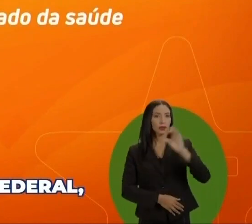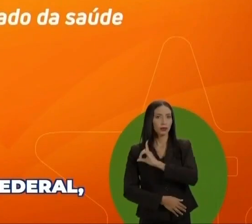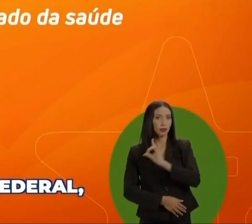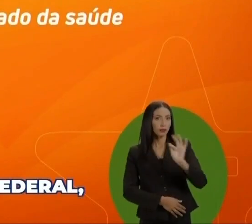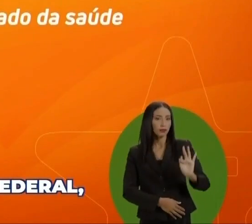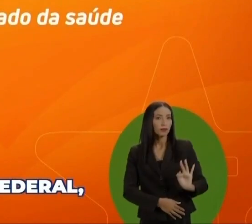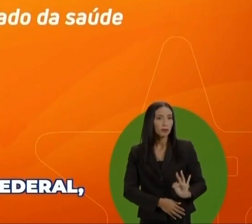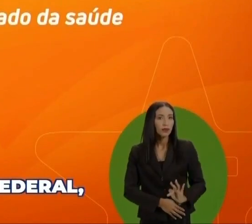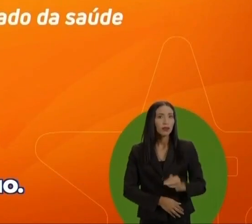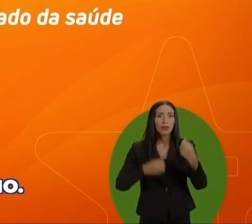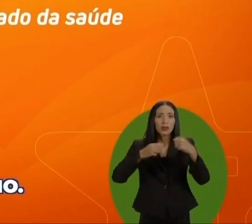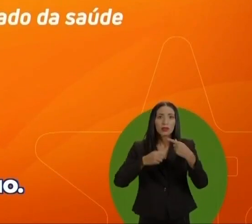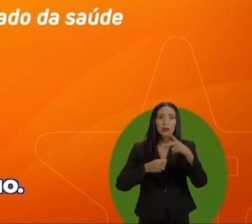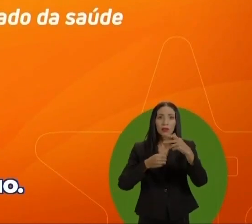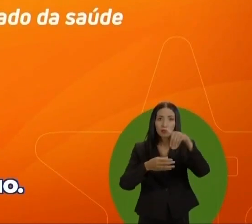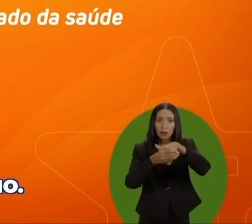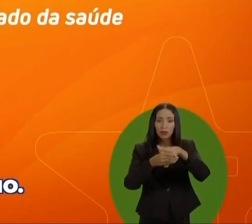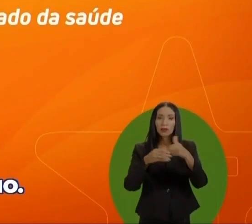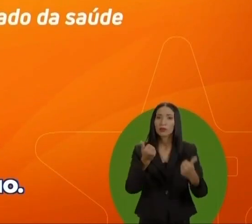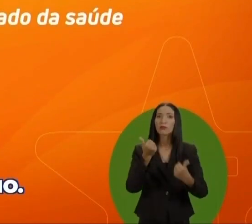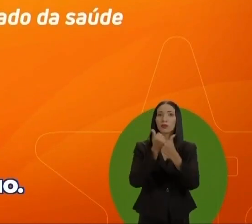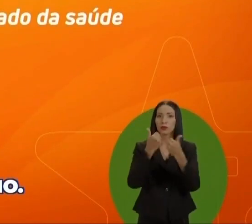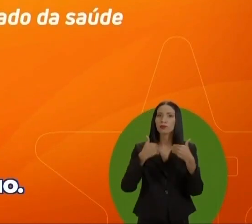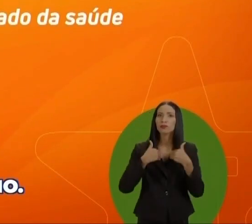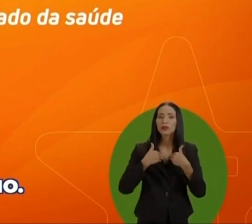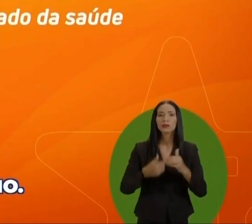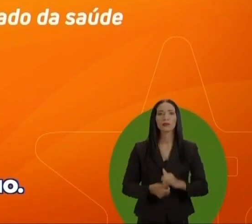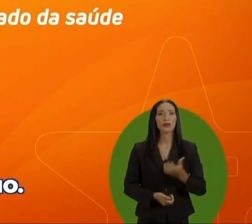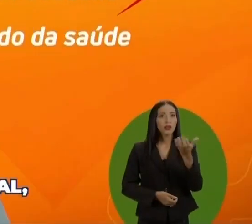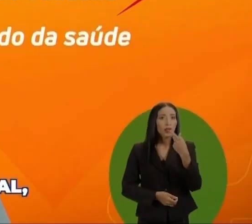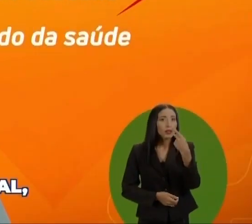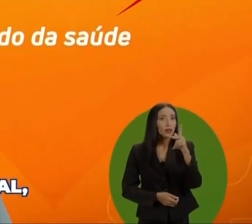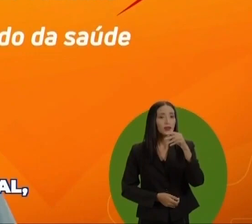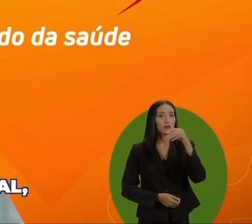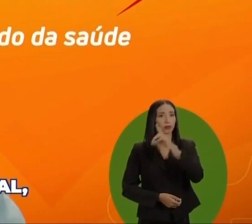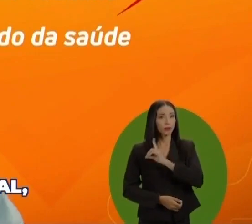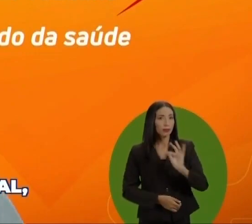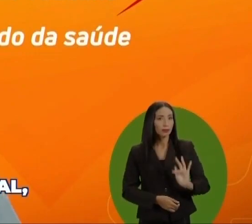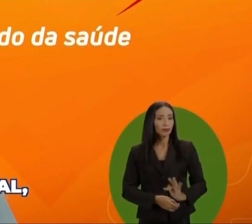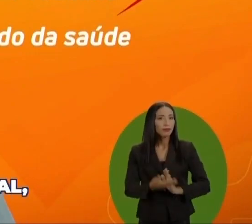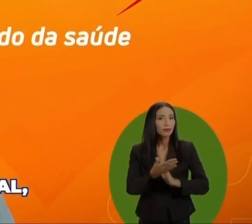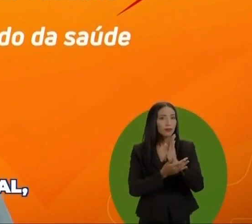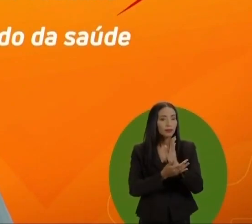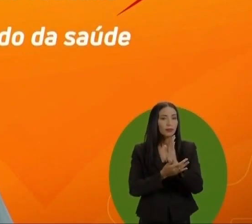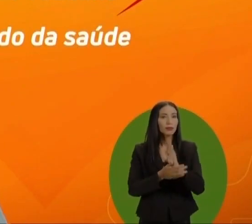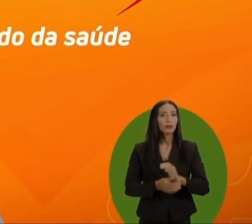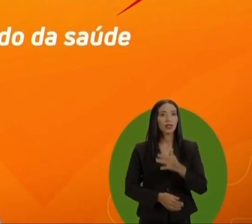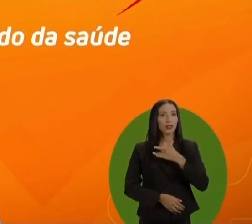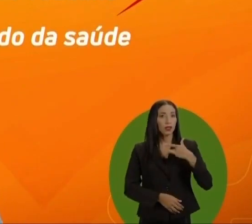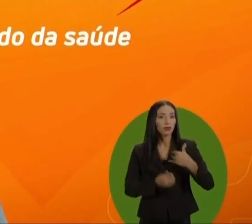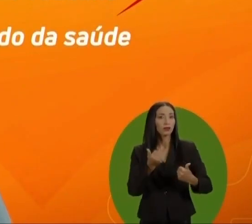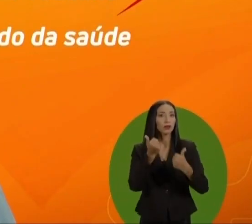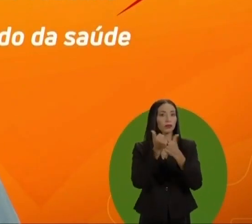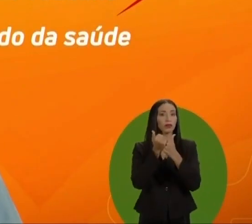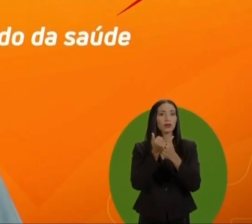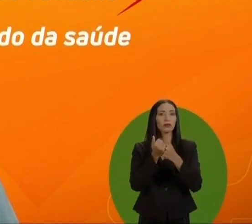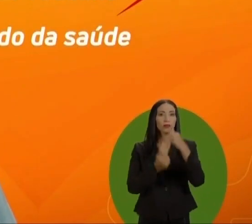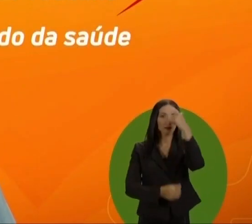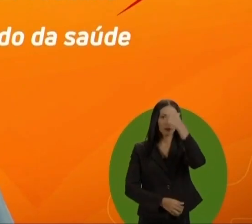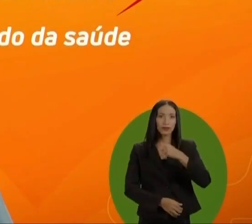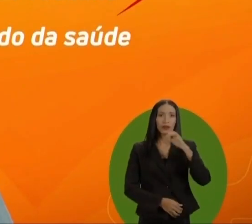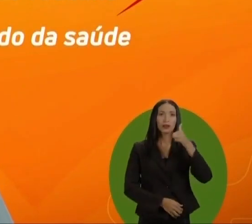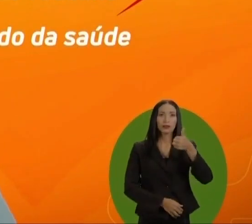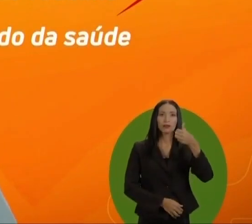candidato a deputado federal, preciso do seu voto, do seu apoio. Quero ser o seu deputado federal, o deputado da saúde.